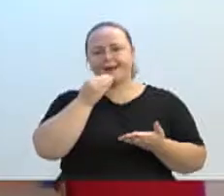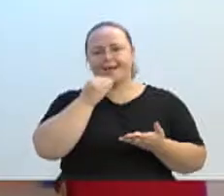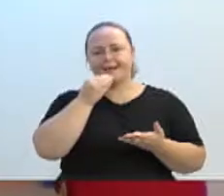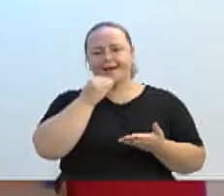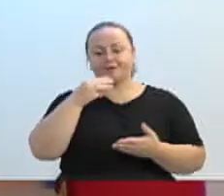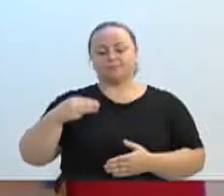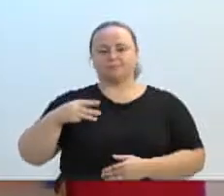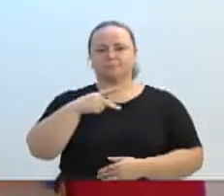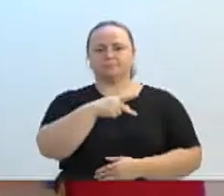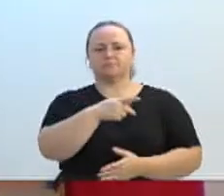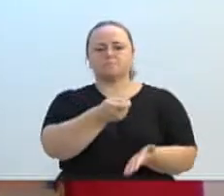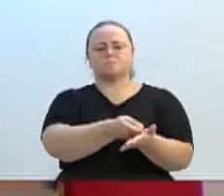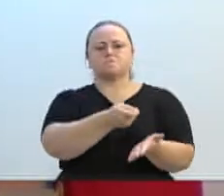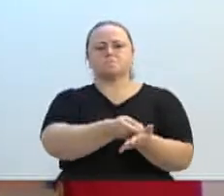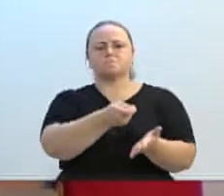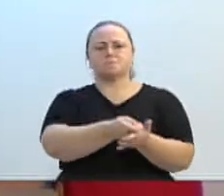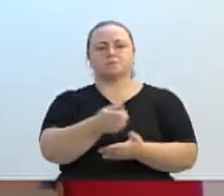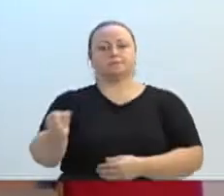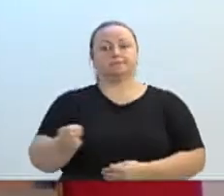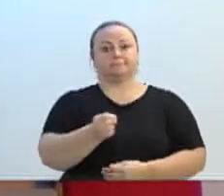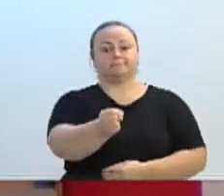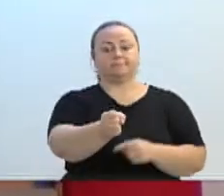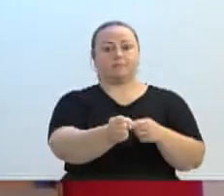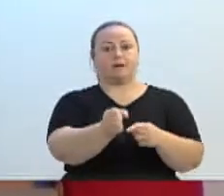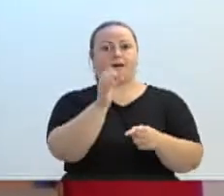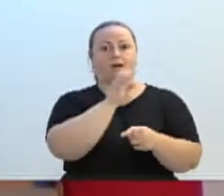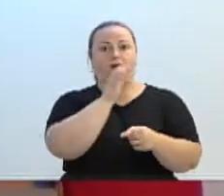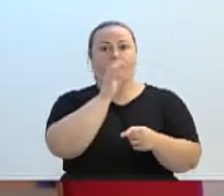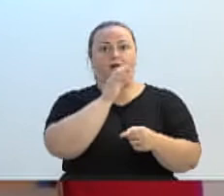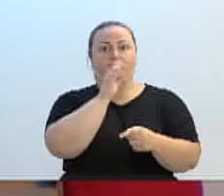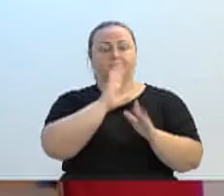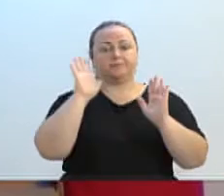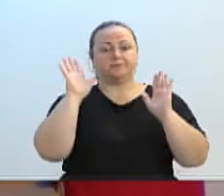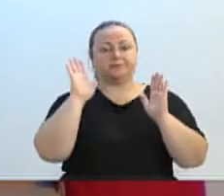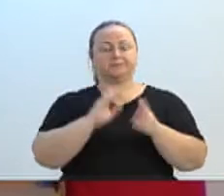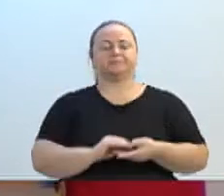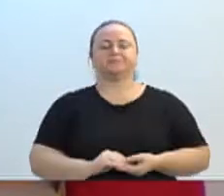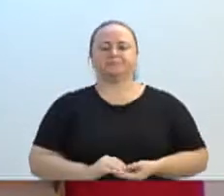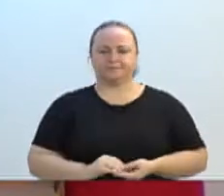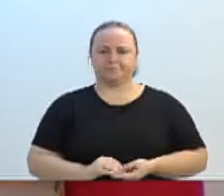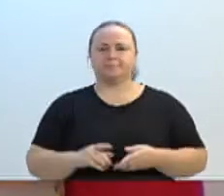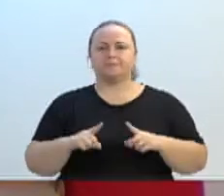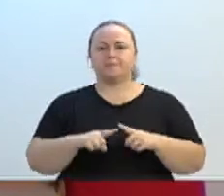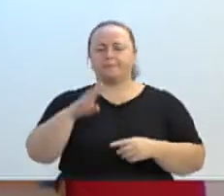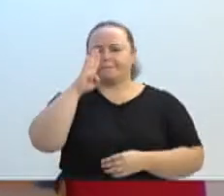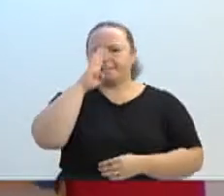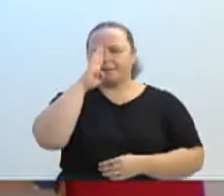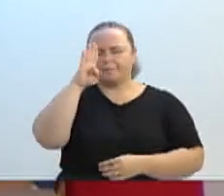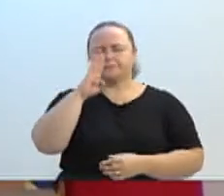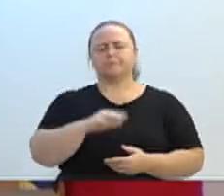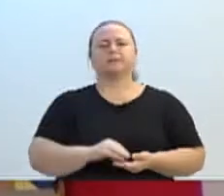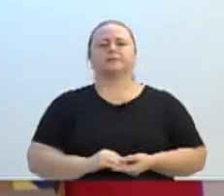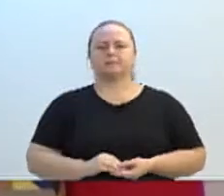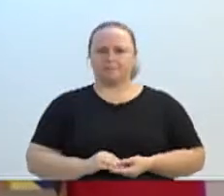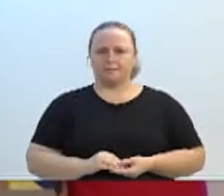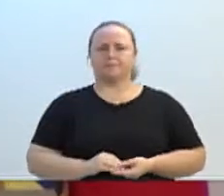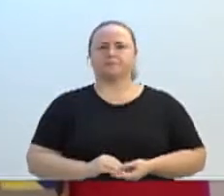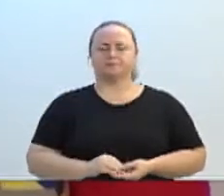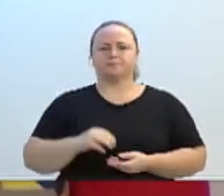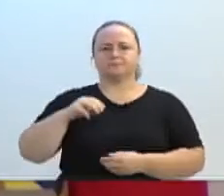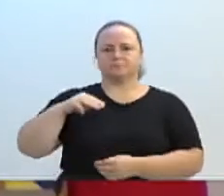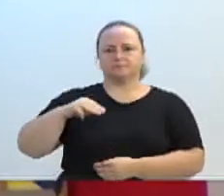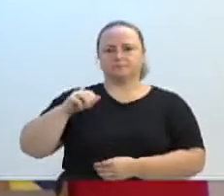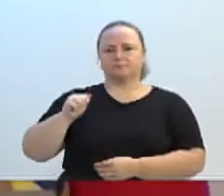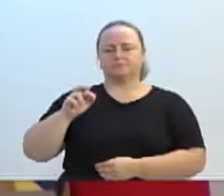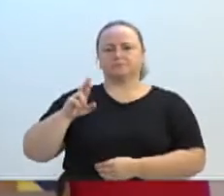lá, agradecer pelo atendimento e, principalmente, principalmente agradecer ao Marcos César Coelho, que o presidente